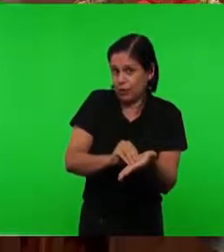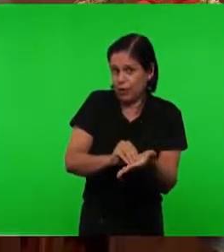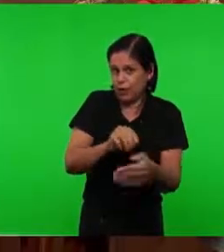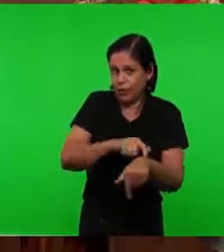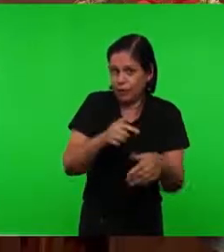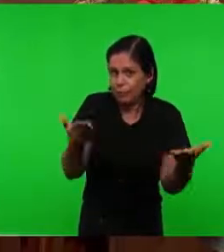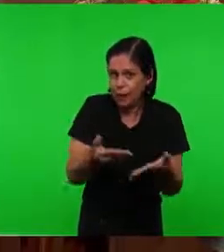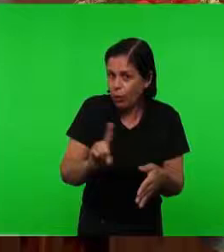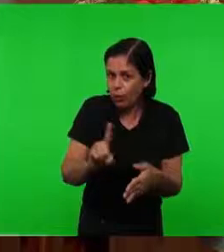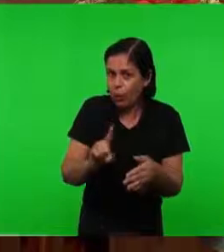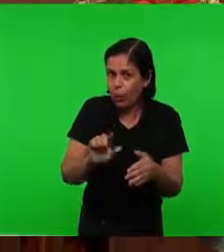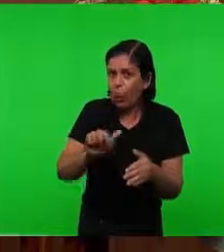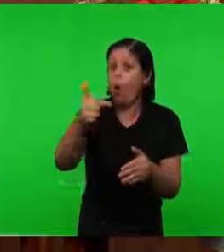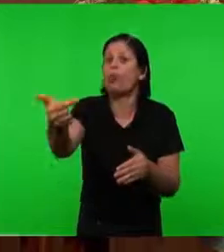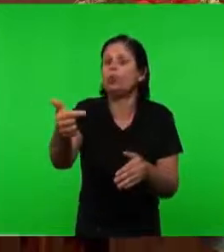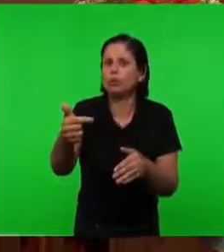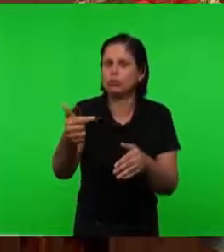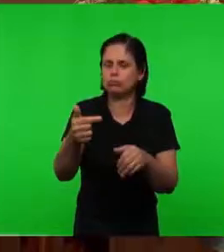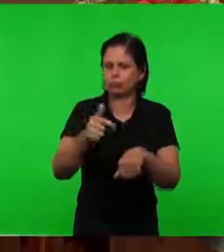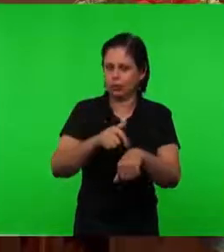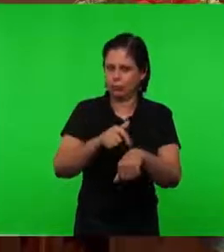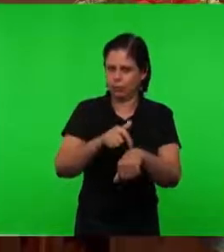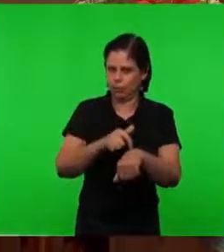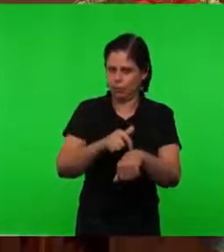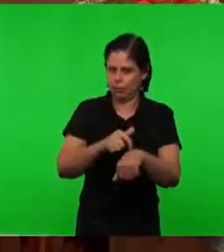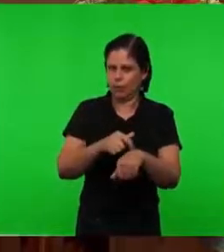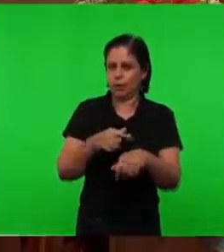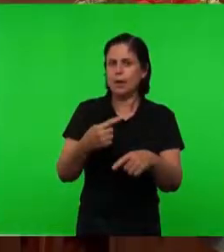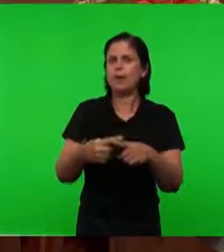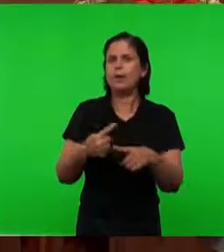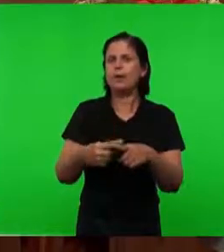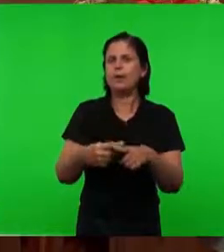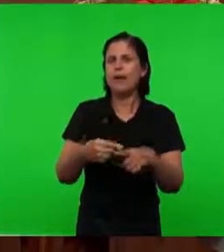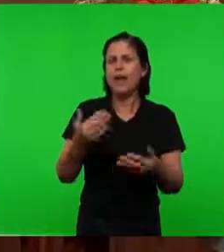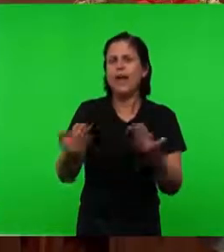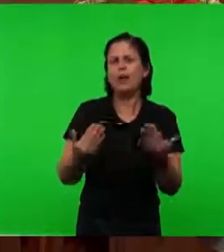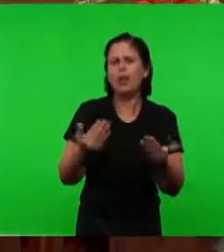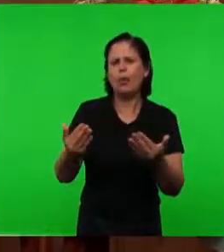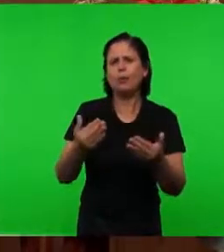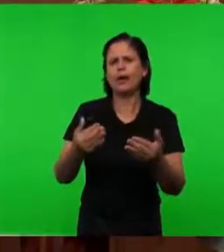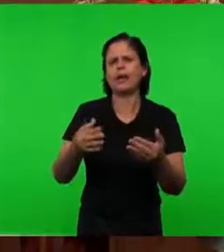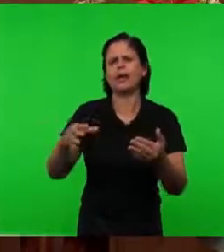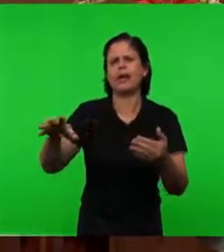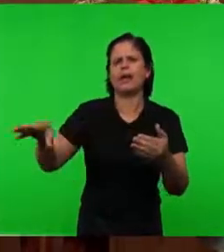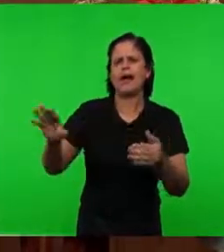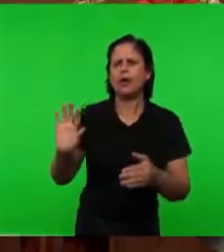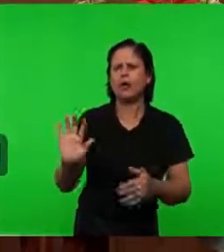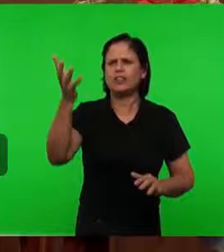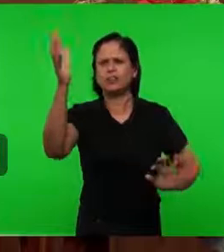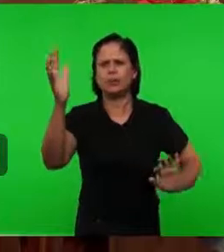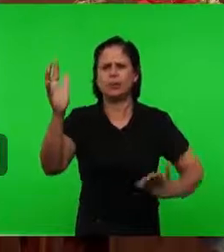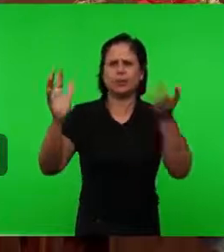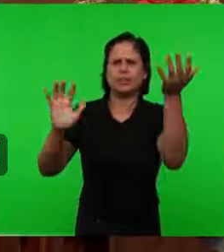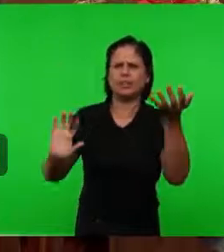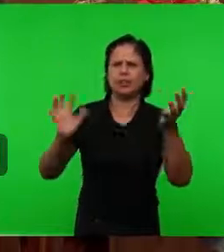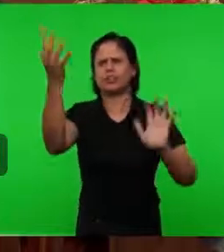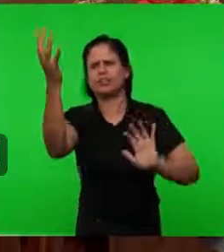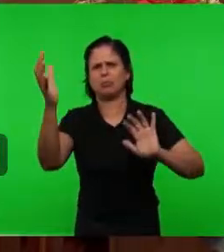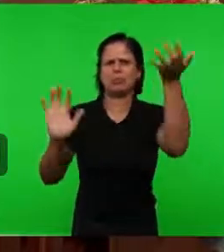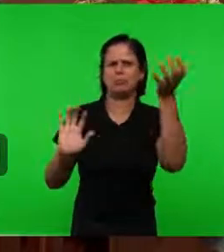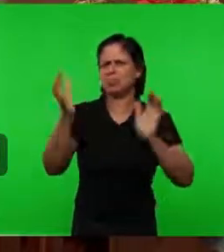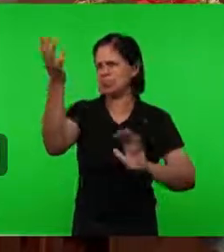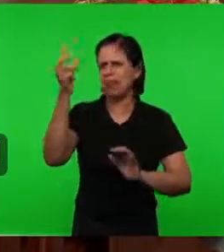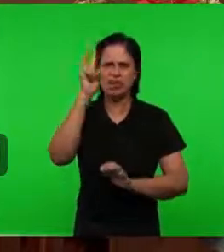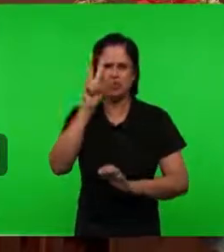Simplesmente Num simples acontecimento É uma soma De eventos De acontecimentos Sejam eles